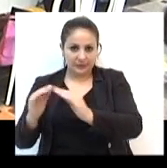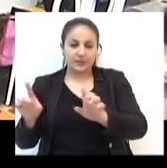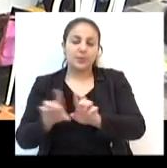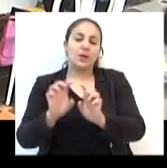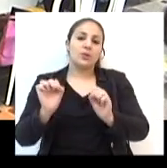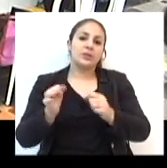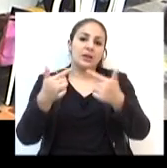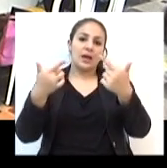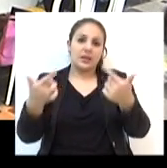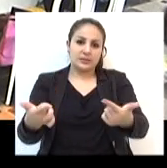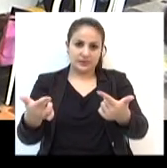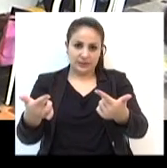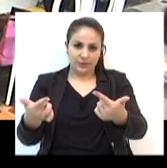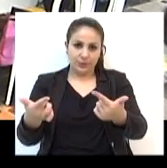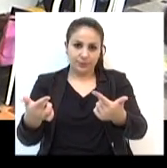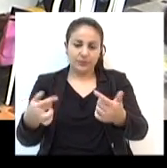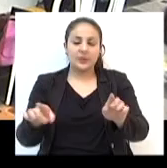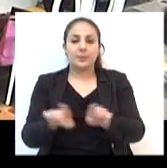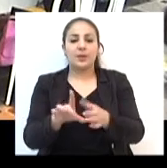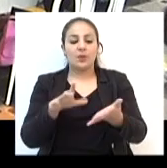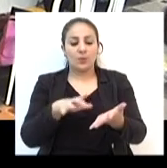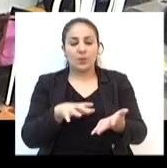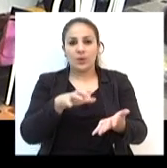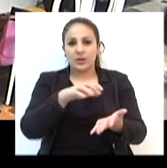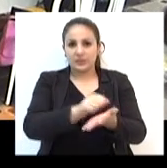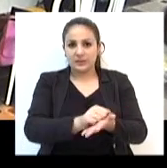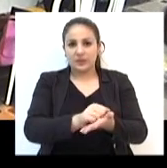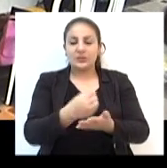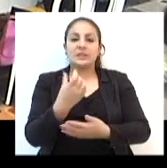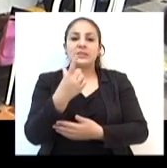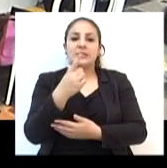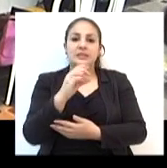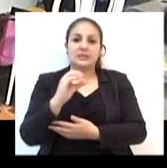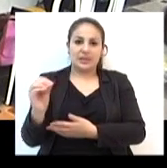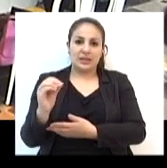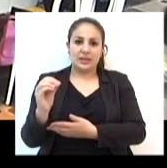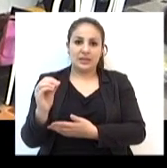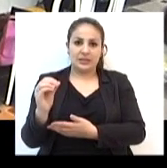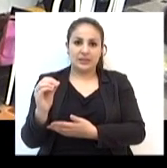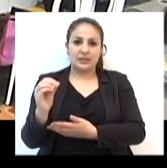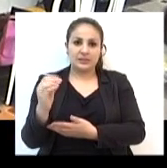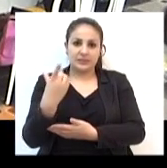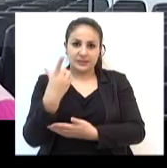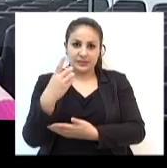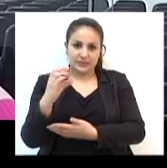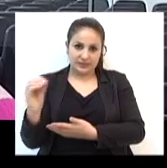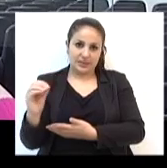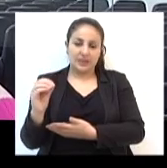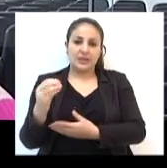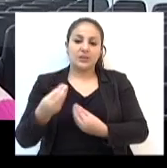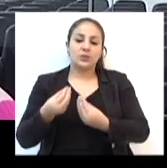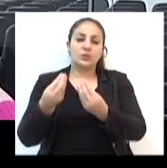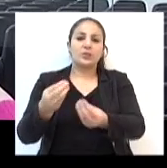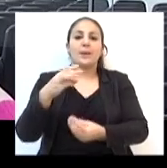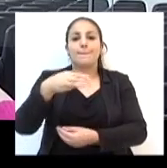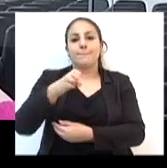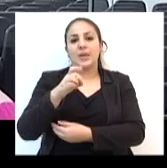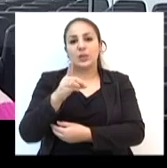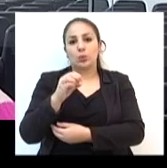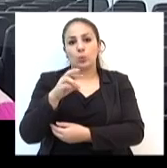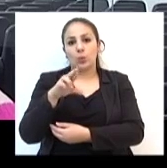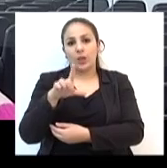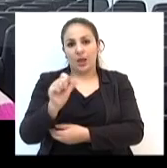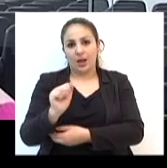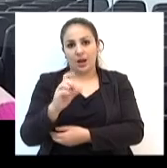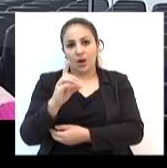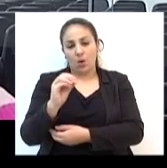outra ação beneficente foi o cadastramento de 100 doadores de medula óssea. Na mesma forma que estamos buscando pessoas